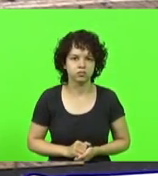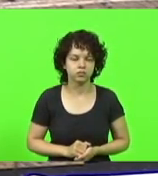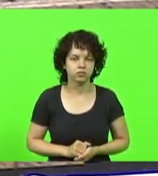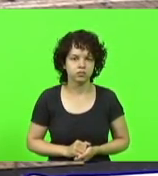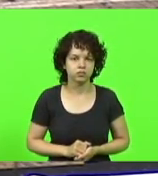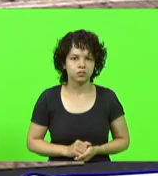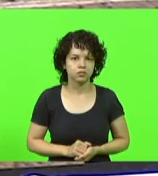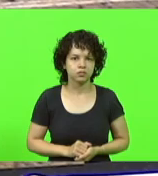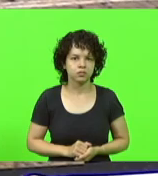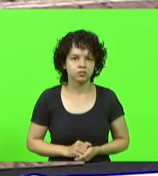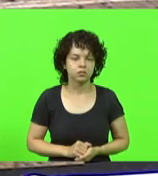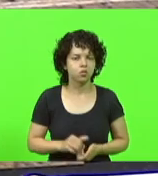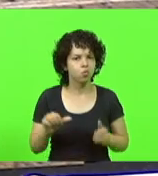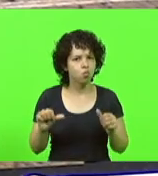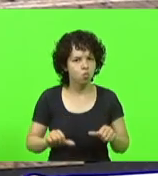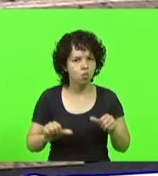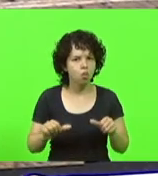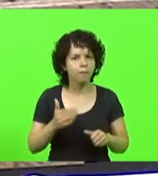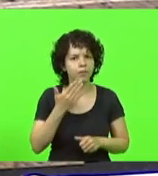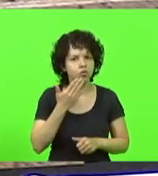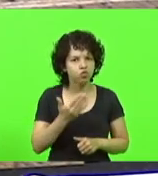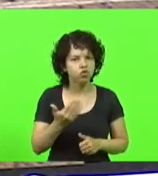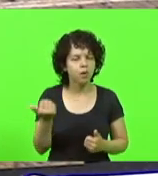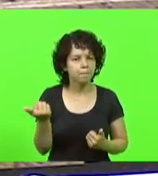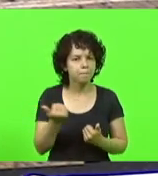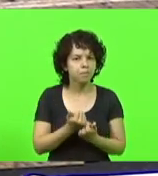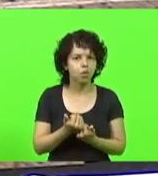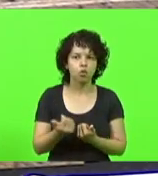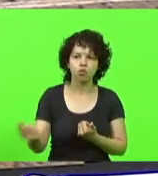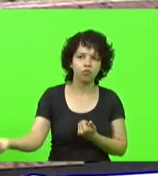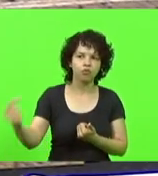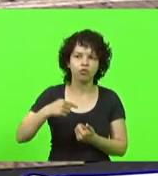É ruim você pedir o apoio no rádio e o apoio não vir?